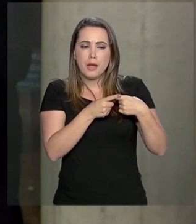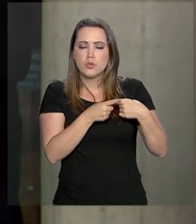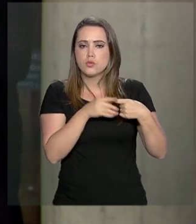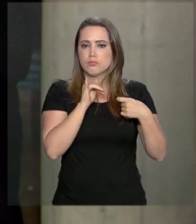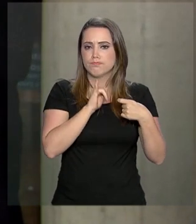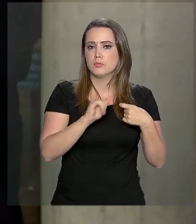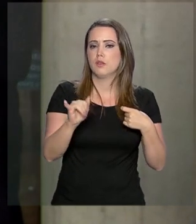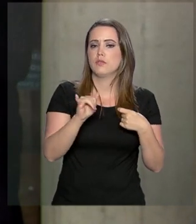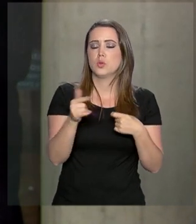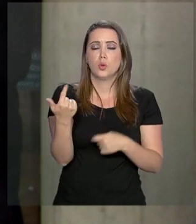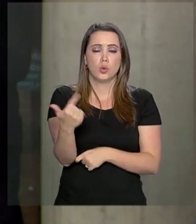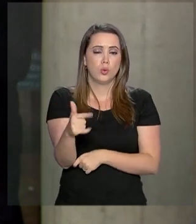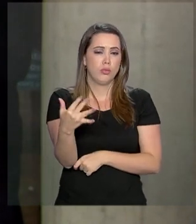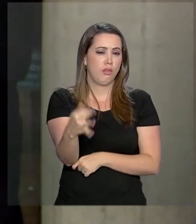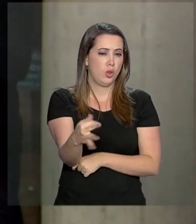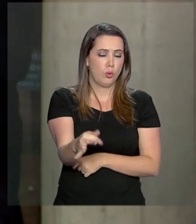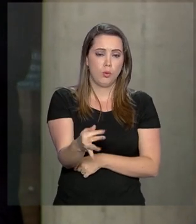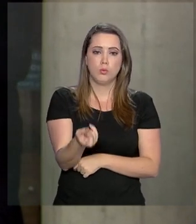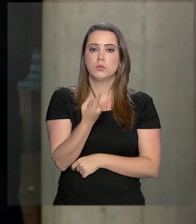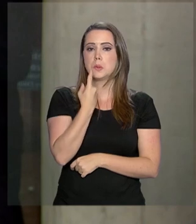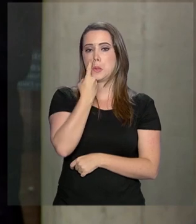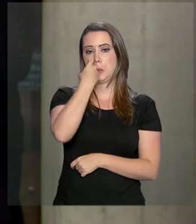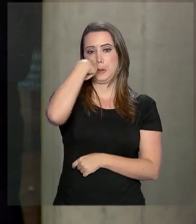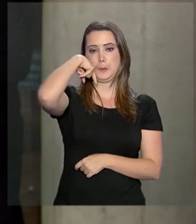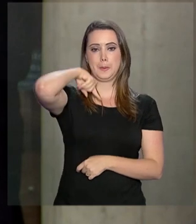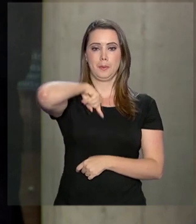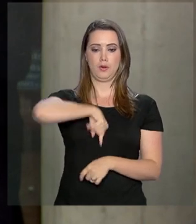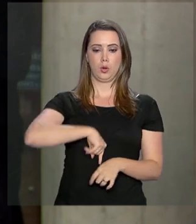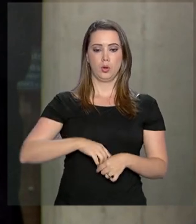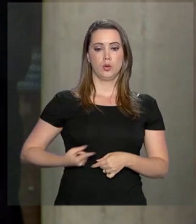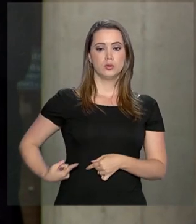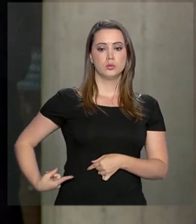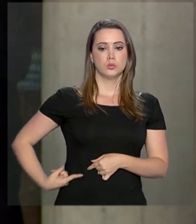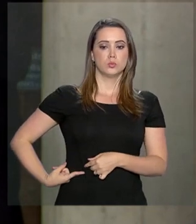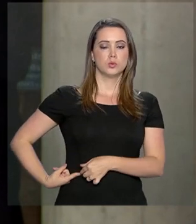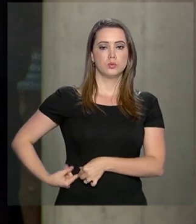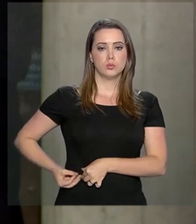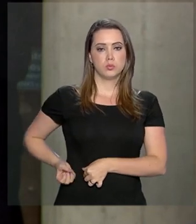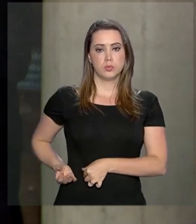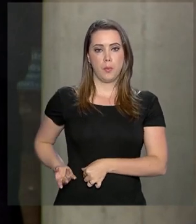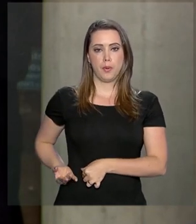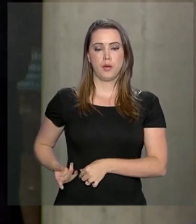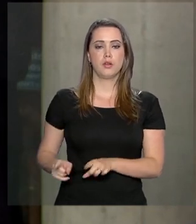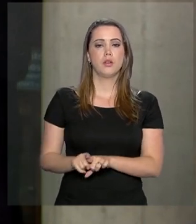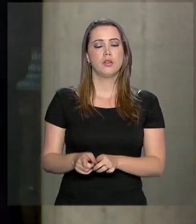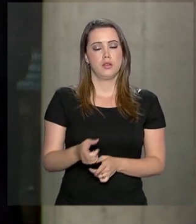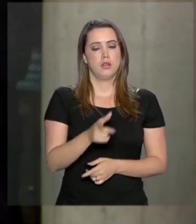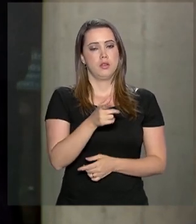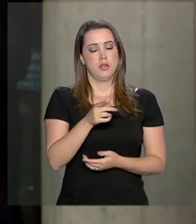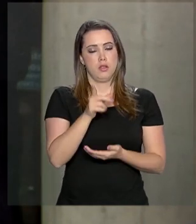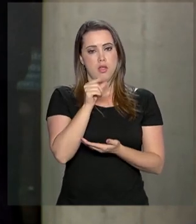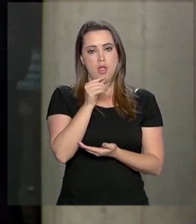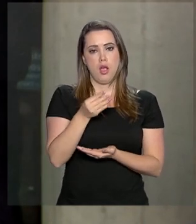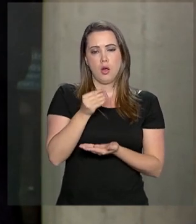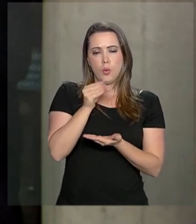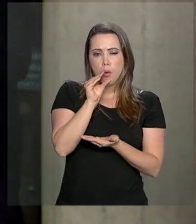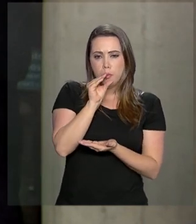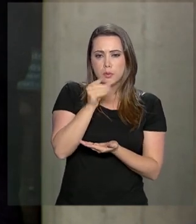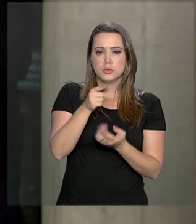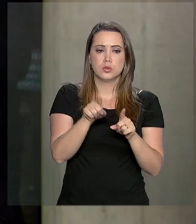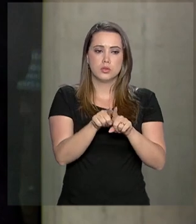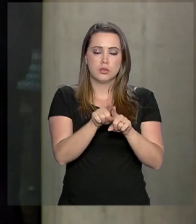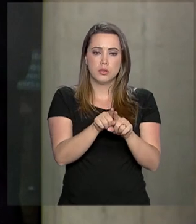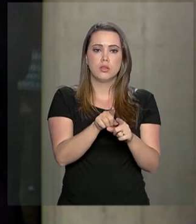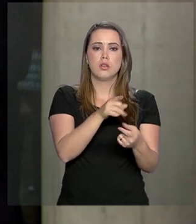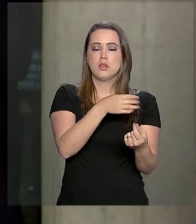Bolsonaro continua sem dor, com sonda nasogástrica, dreno no abdômen e recebendo líquidos por via oral, em associação à